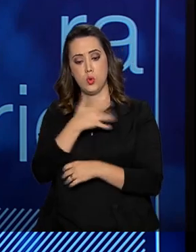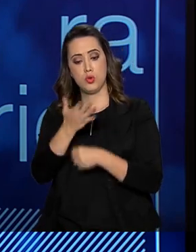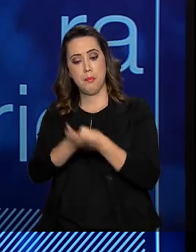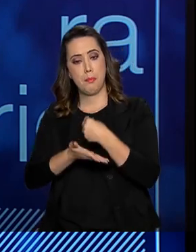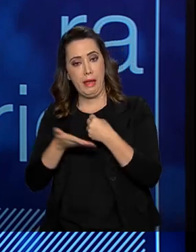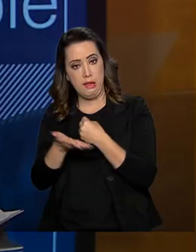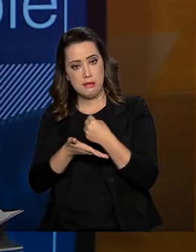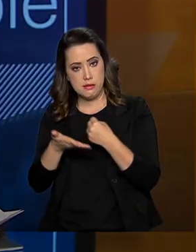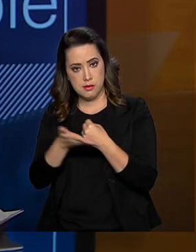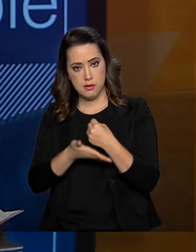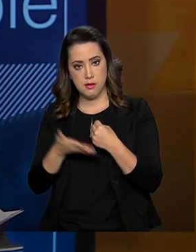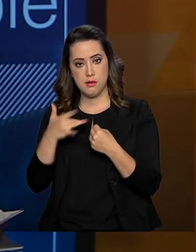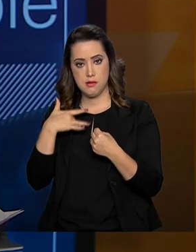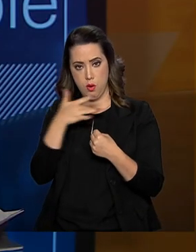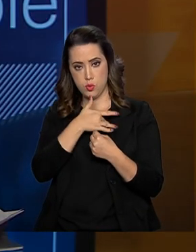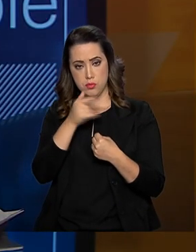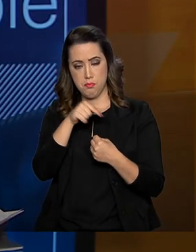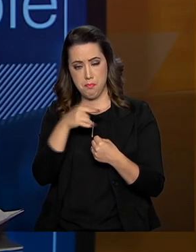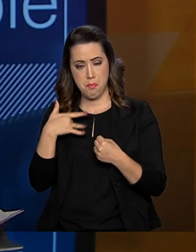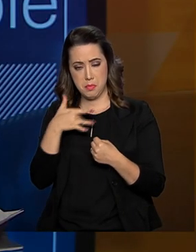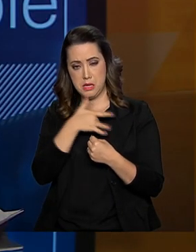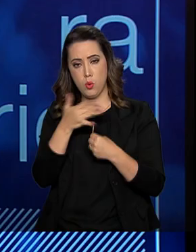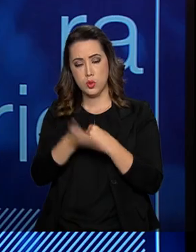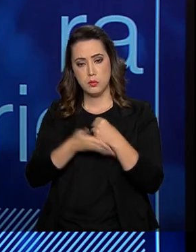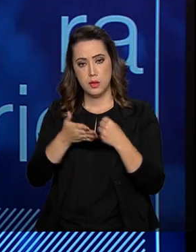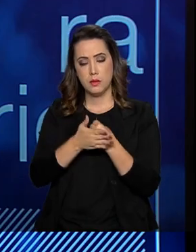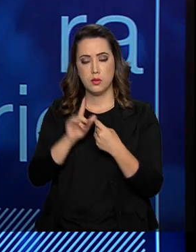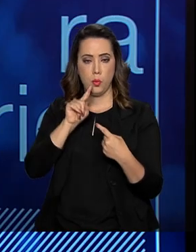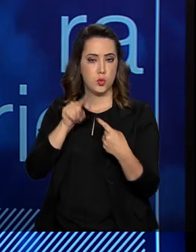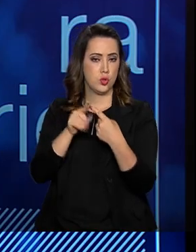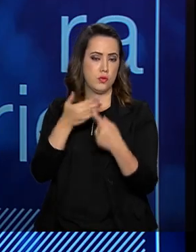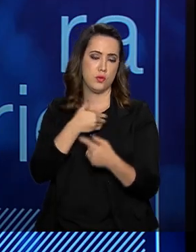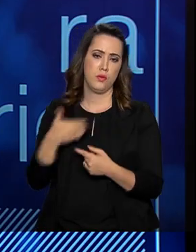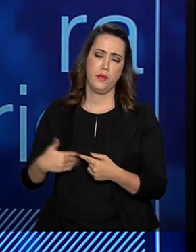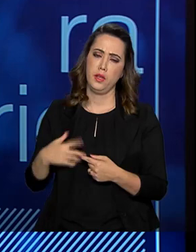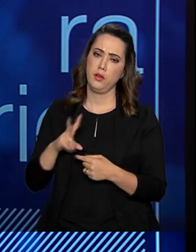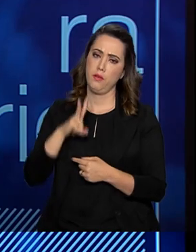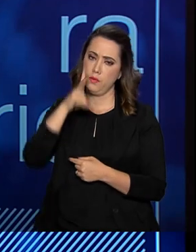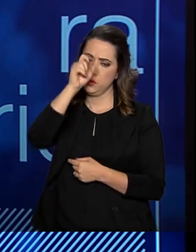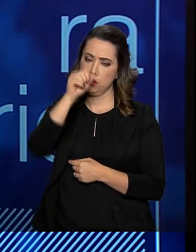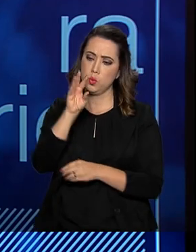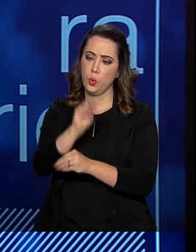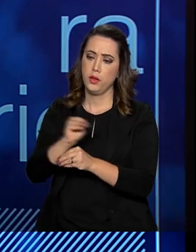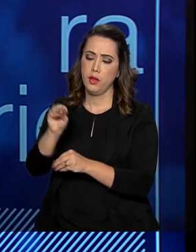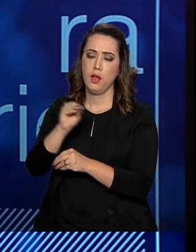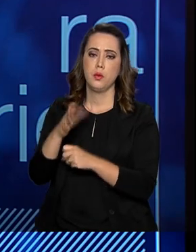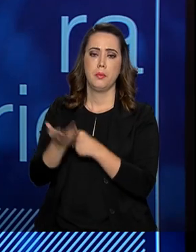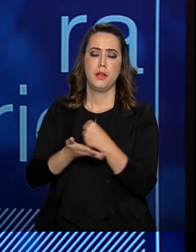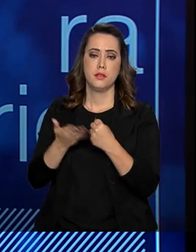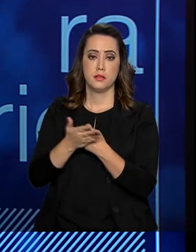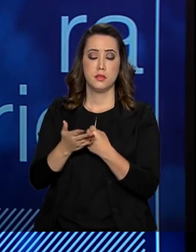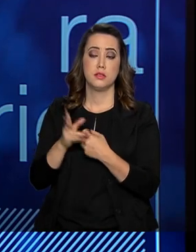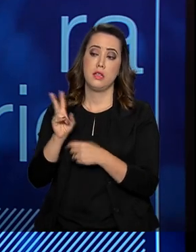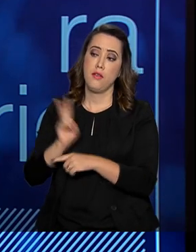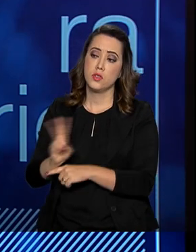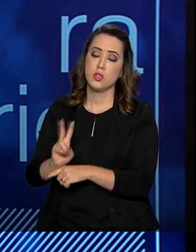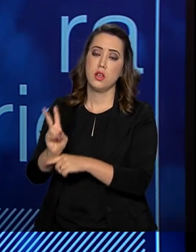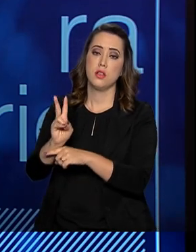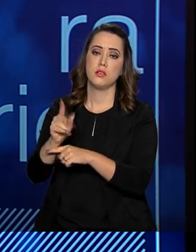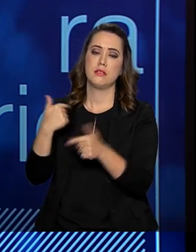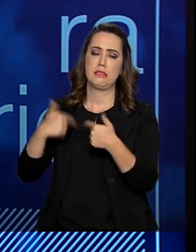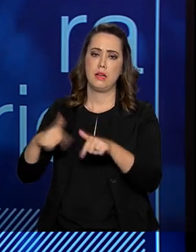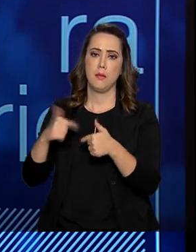né? A atenção primária em saúde é uma das grandes metas do governo, fortalecimento da atenção primária. E a Vigilância, ela